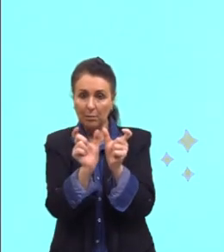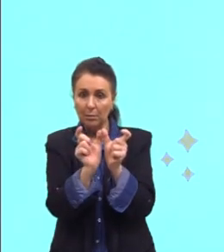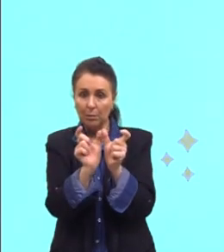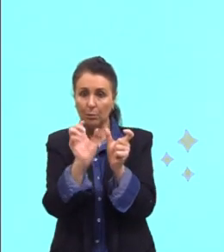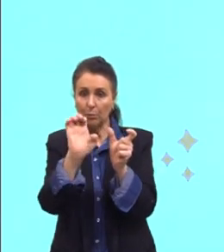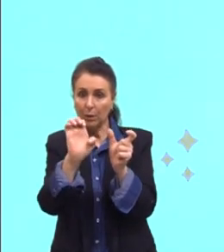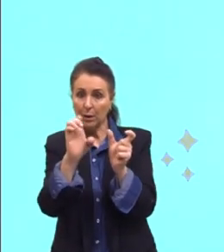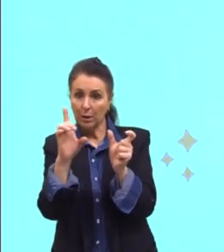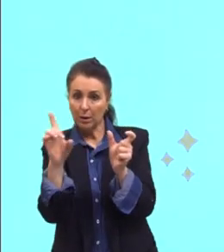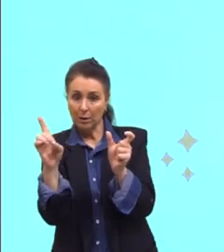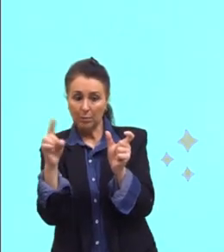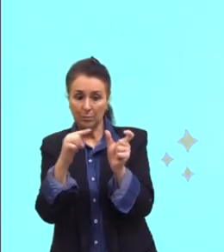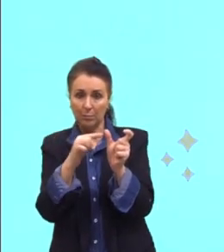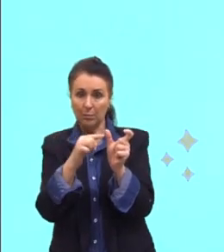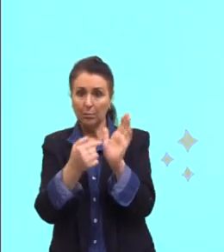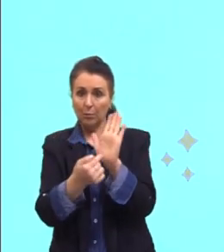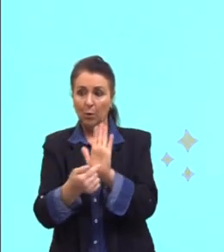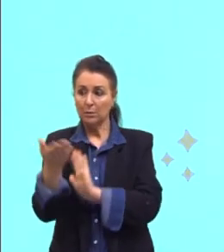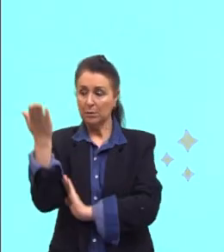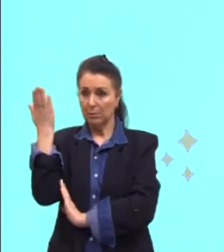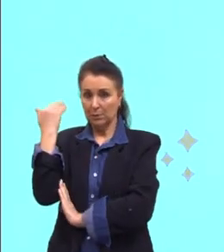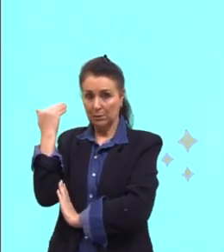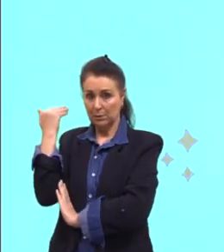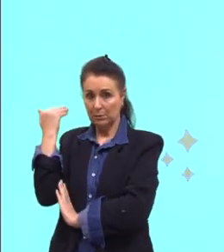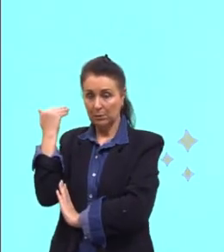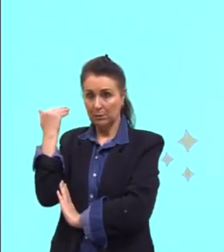indica passado. Ok?